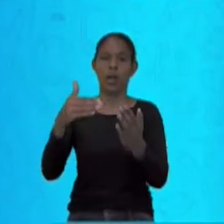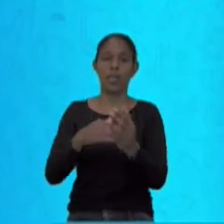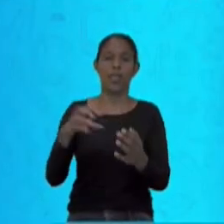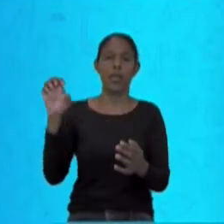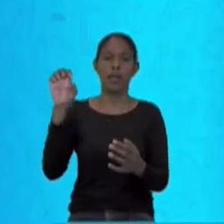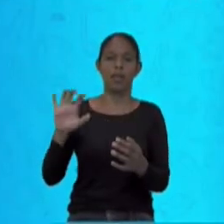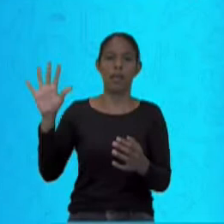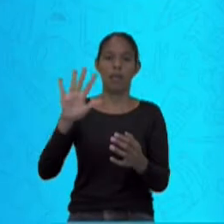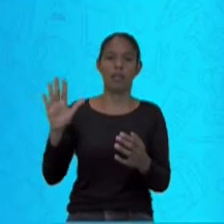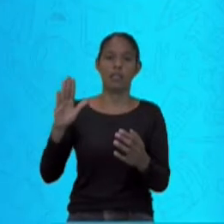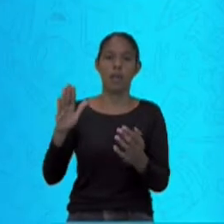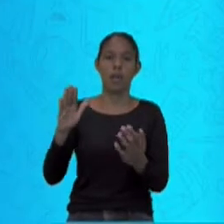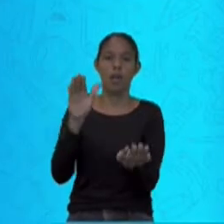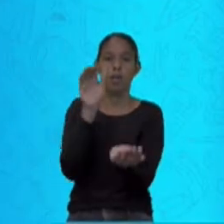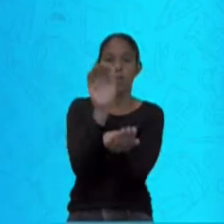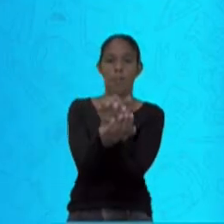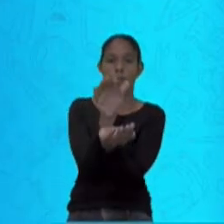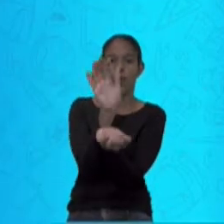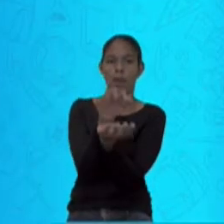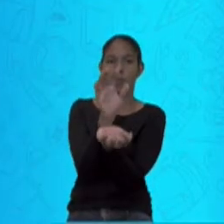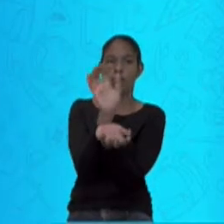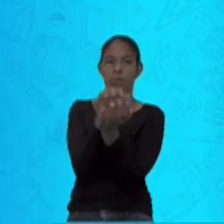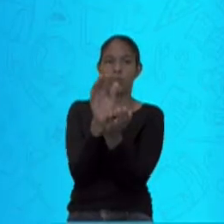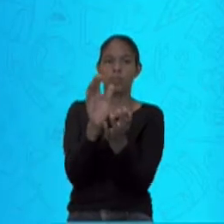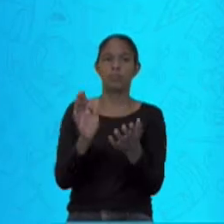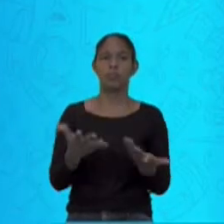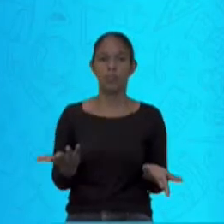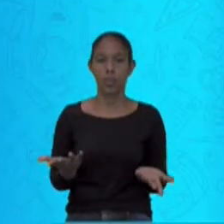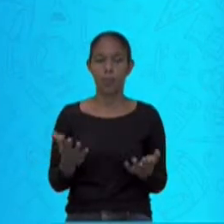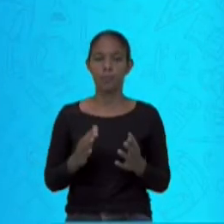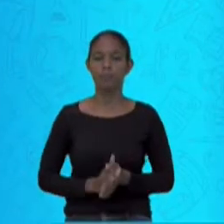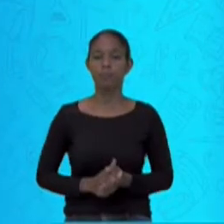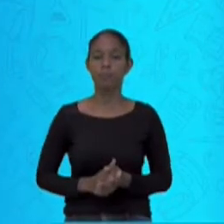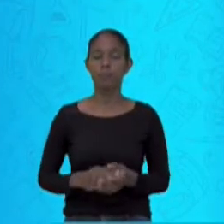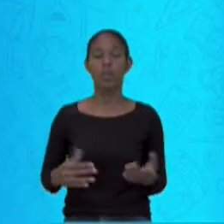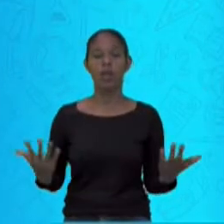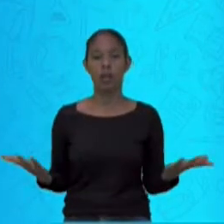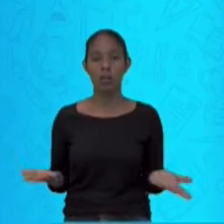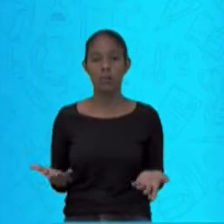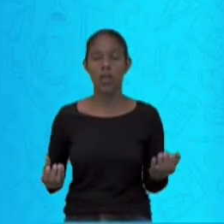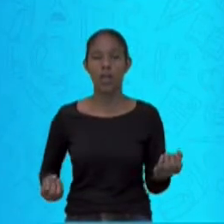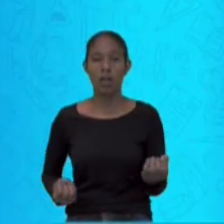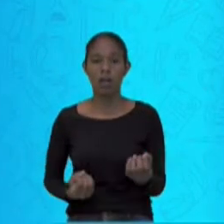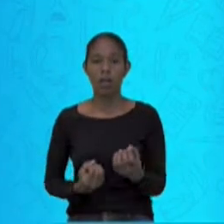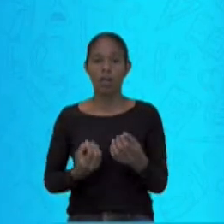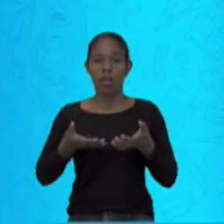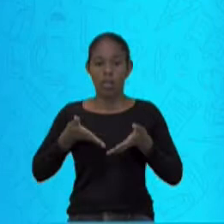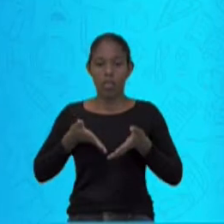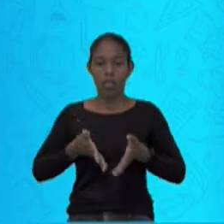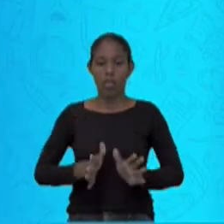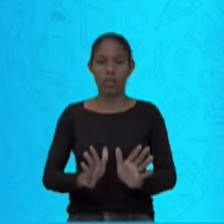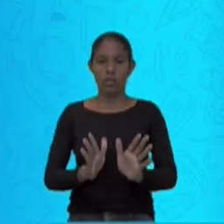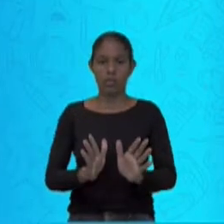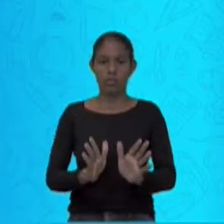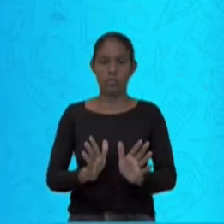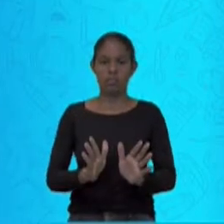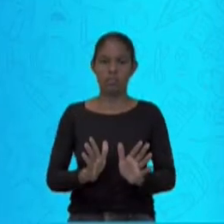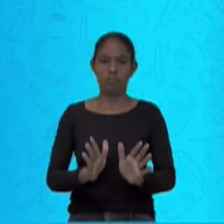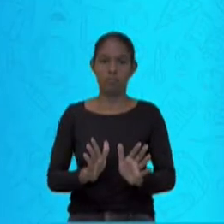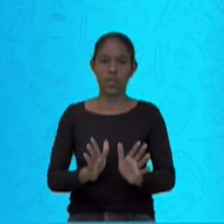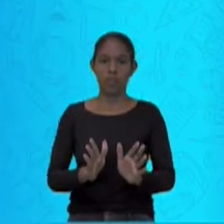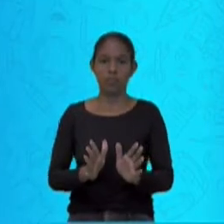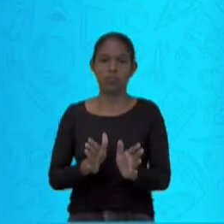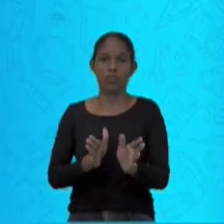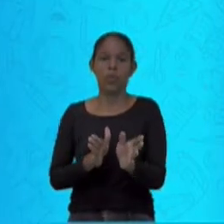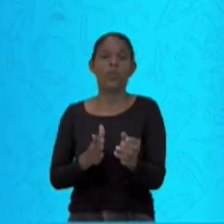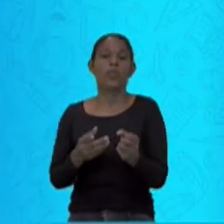Nascimento, eclosão e proliferação. O ovo do Aedes aegypti, o voo do Aedes aegypti, é no